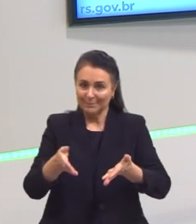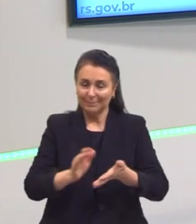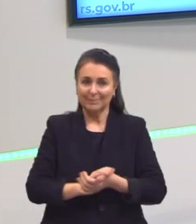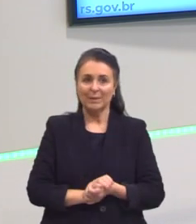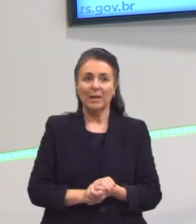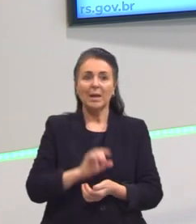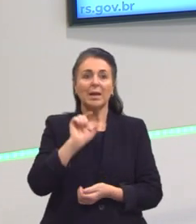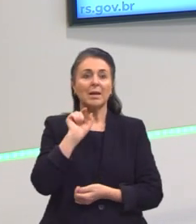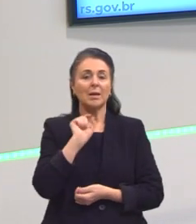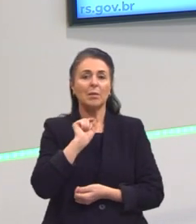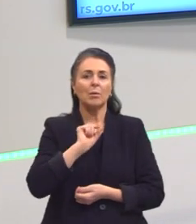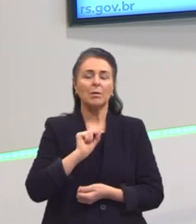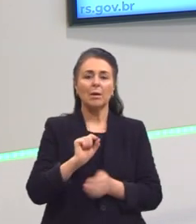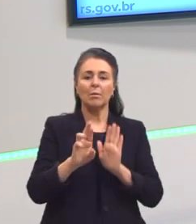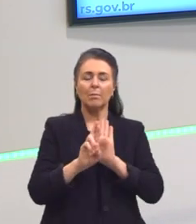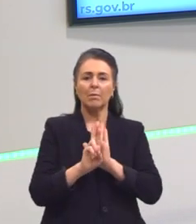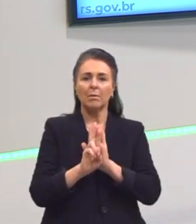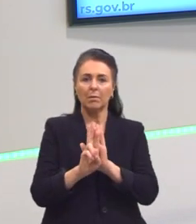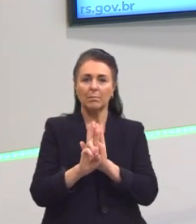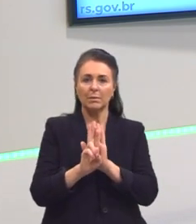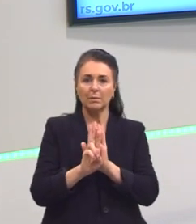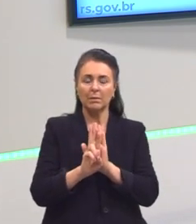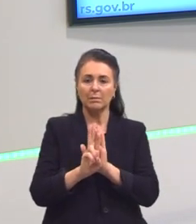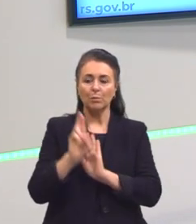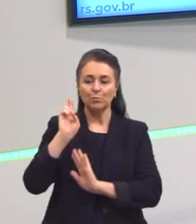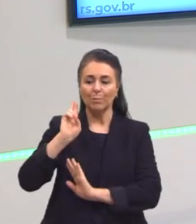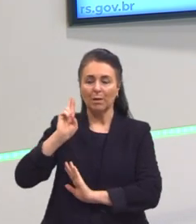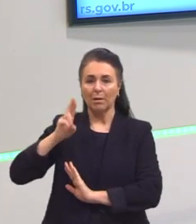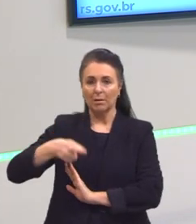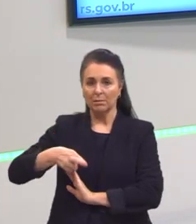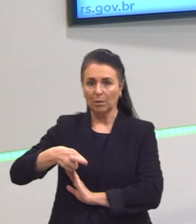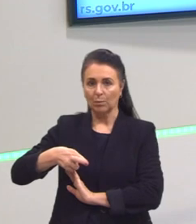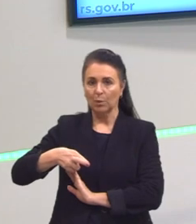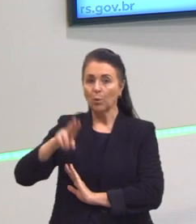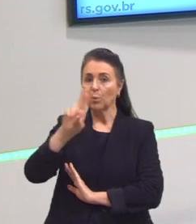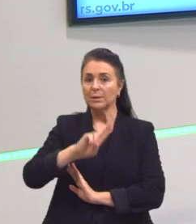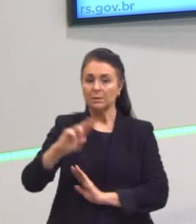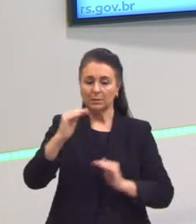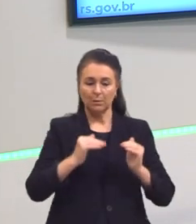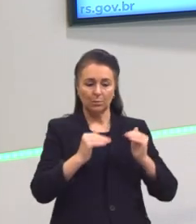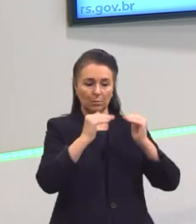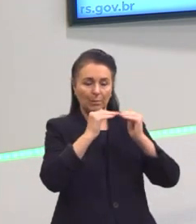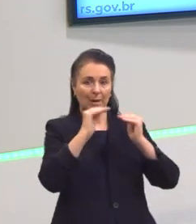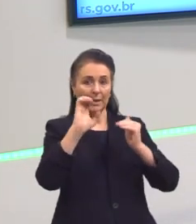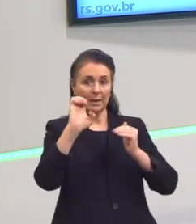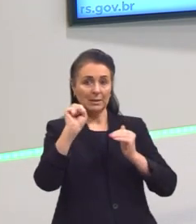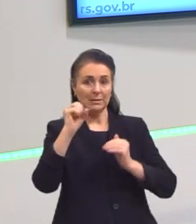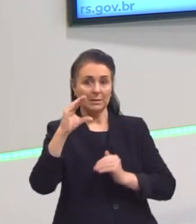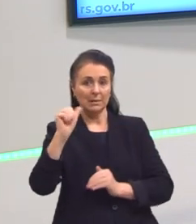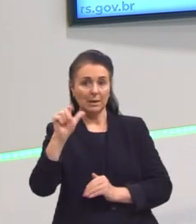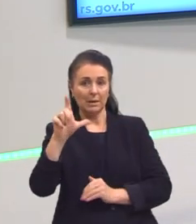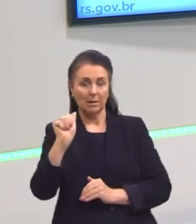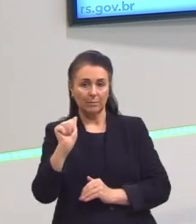Que é, na verdade, uma representação de uma razão, só que através de uma escala. Todo mapa, maquete, planta, ela